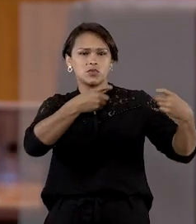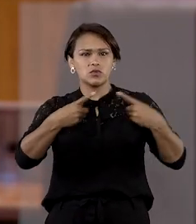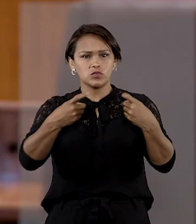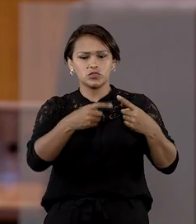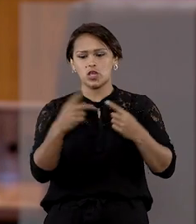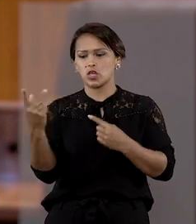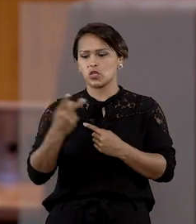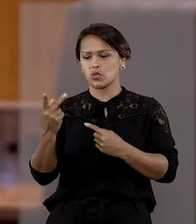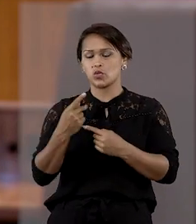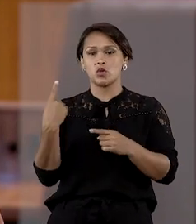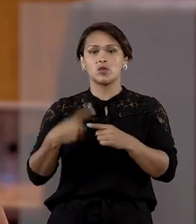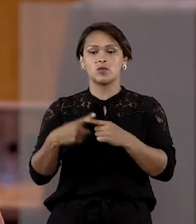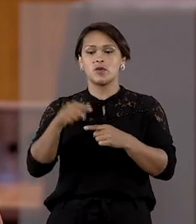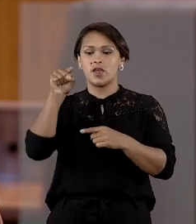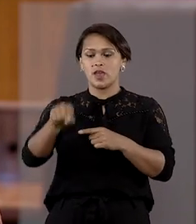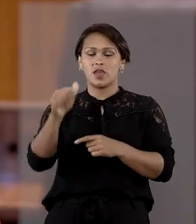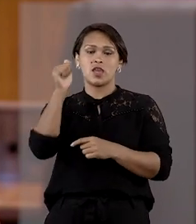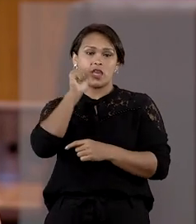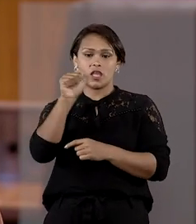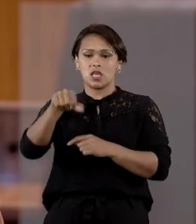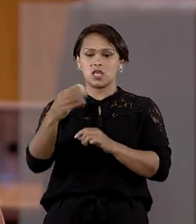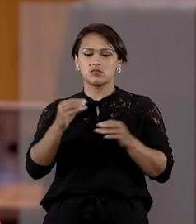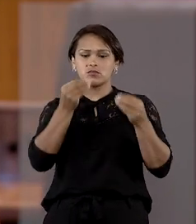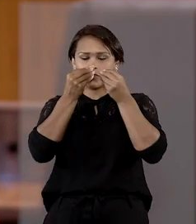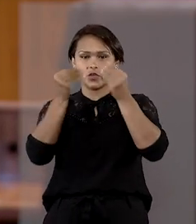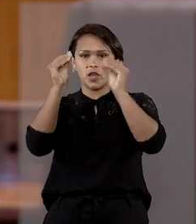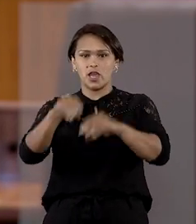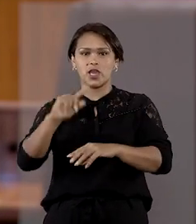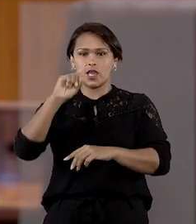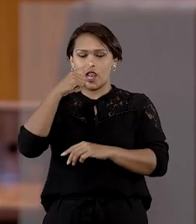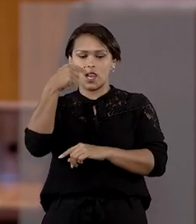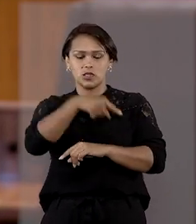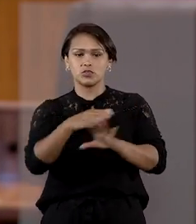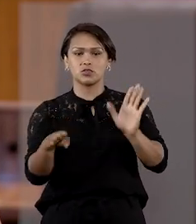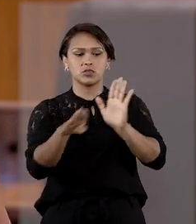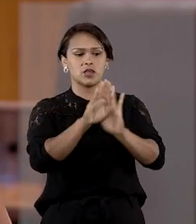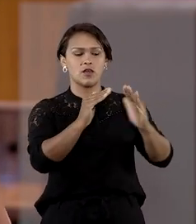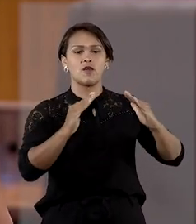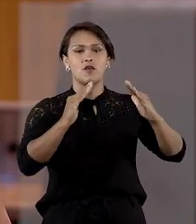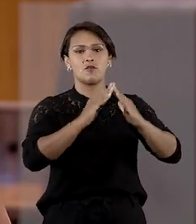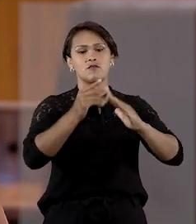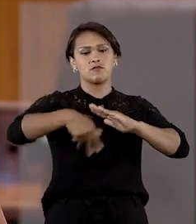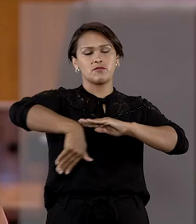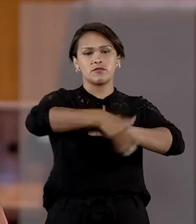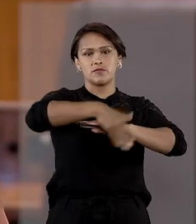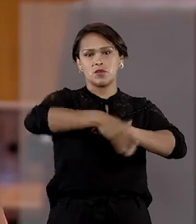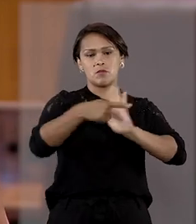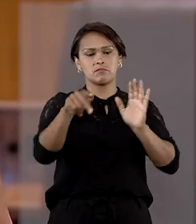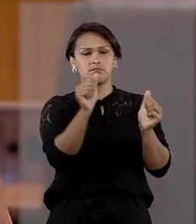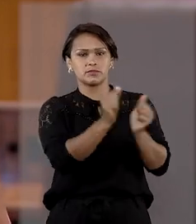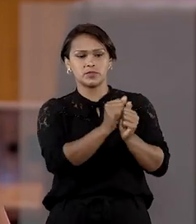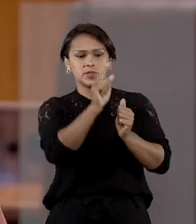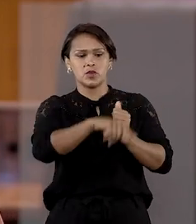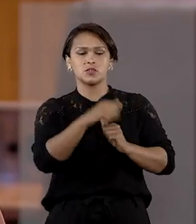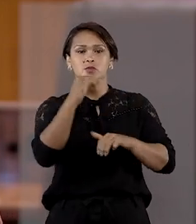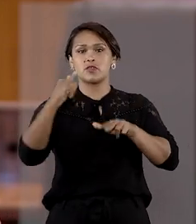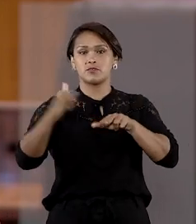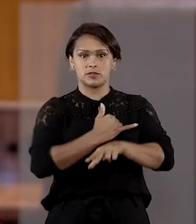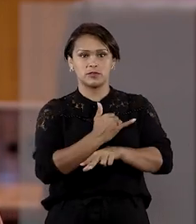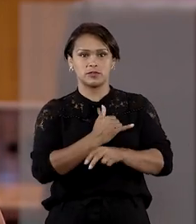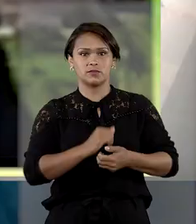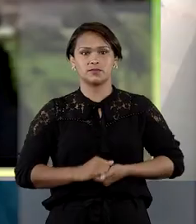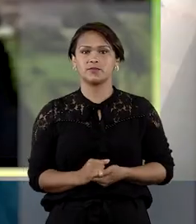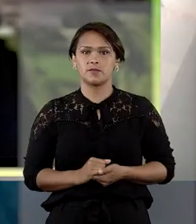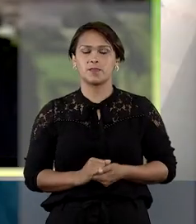discussão entre os dois, quando ele tentou despejar restos de poda de árvore em terreno próximo à casa da suposta